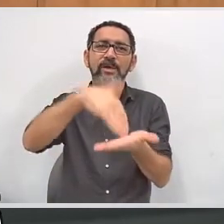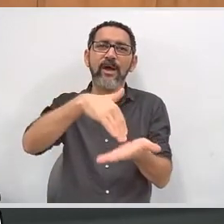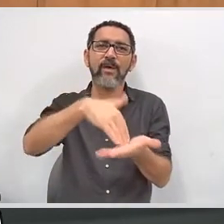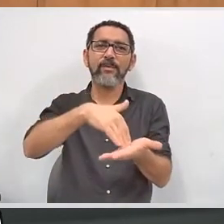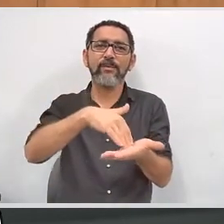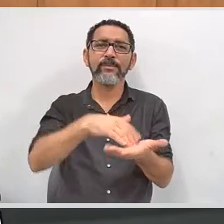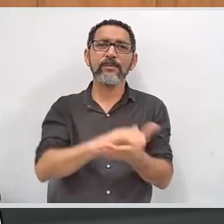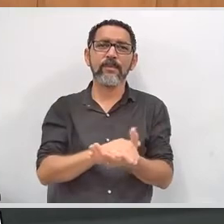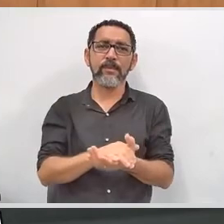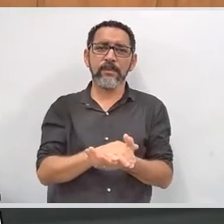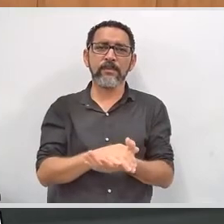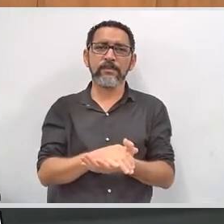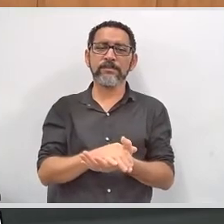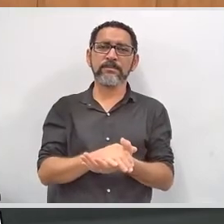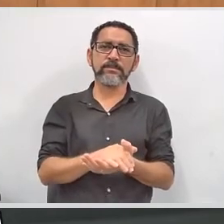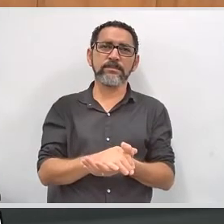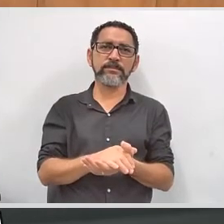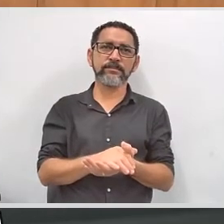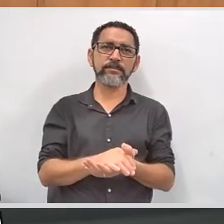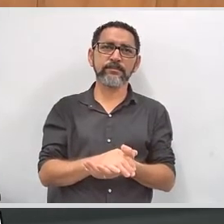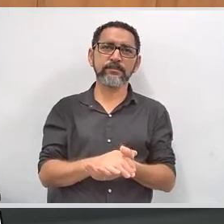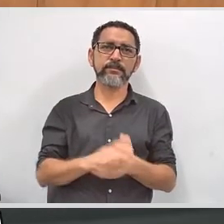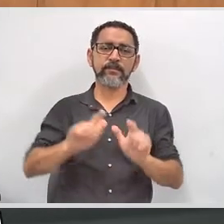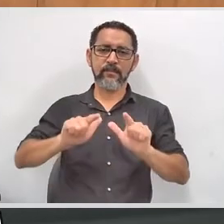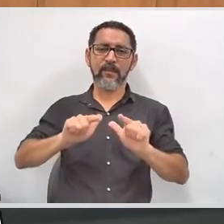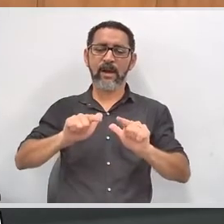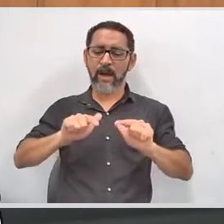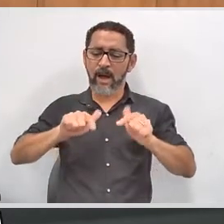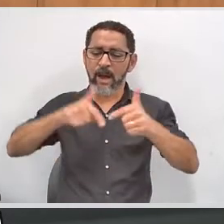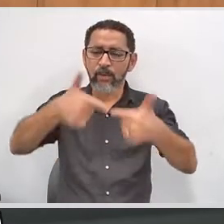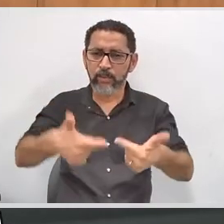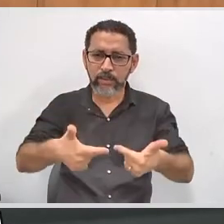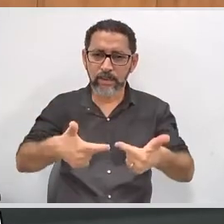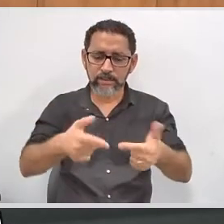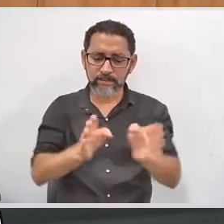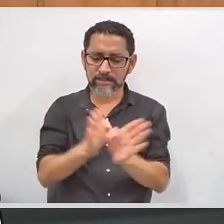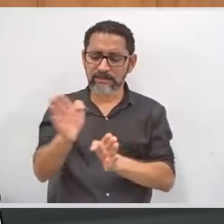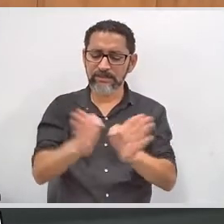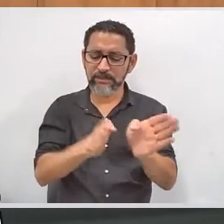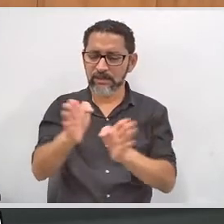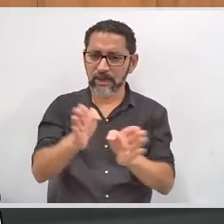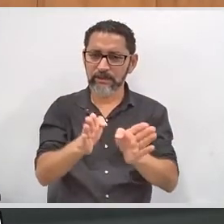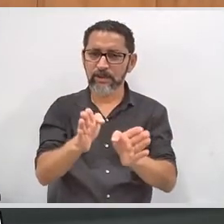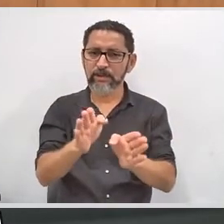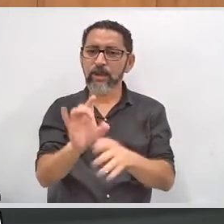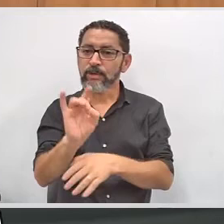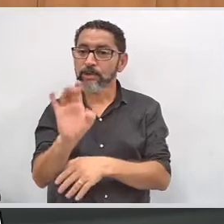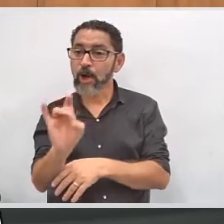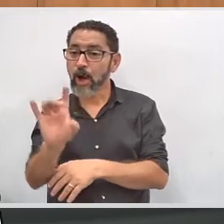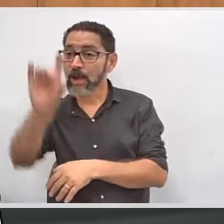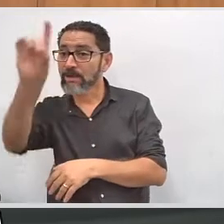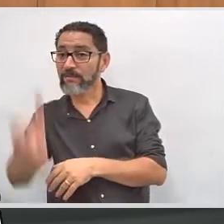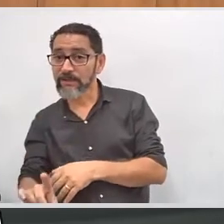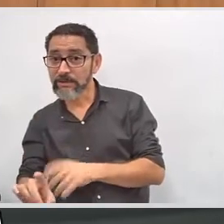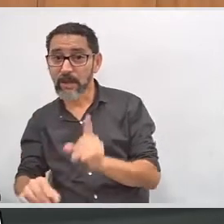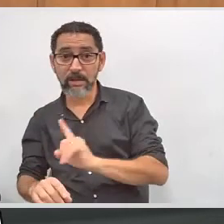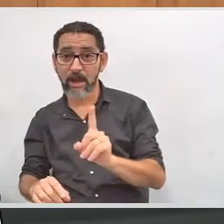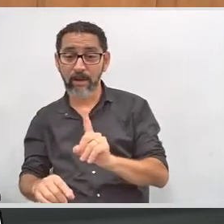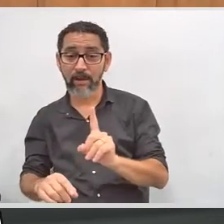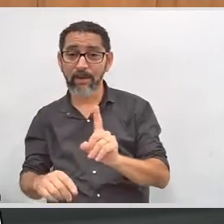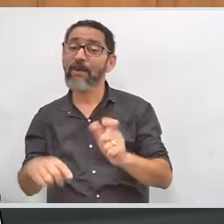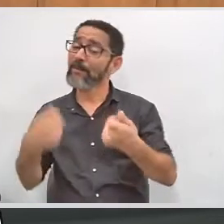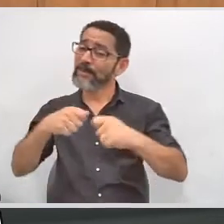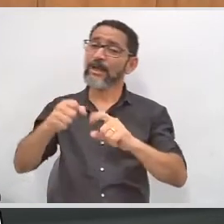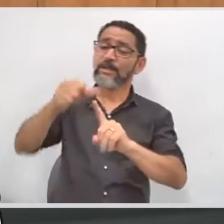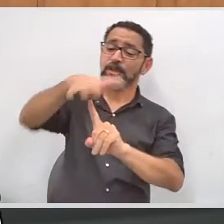slide, agora, a luta pela construção da acessibilidade não deve ser a pena das pessoas com deficiência, ela deve estar na pauta